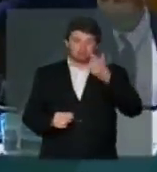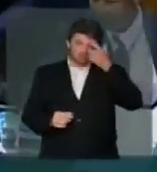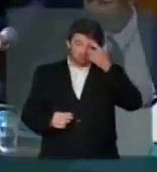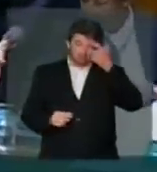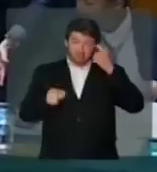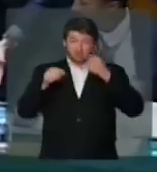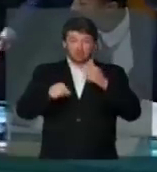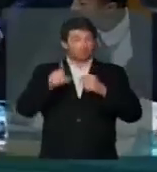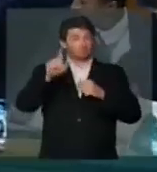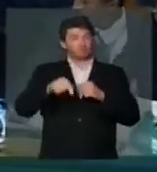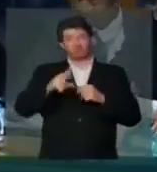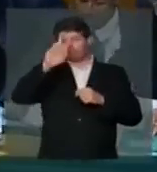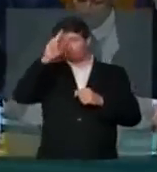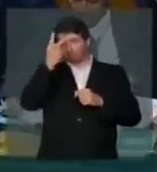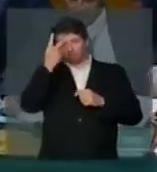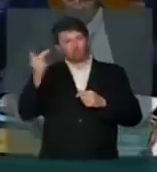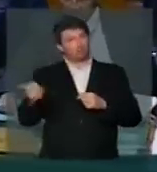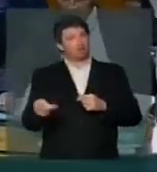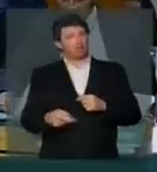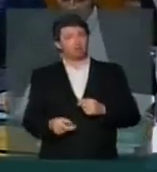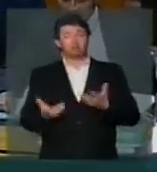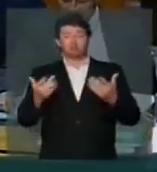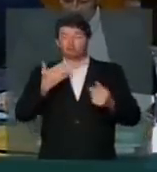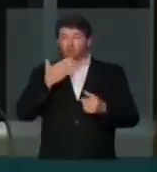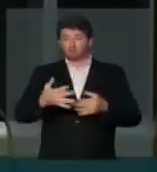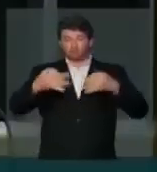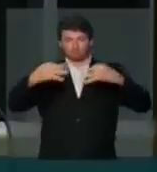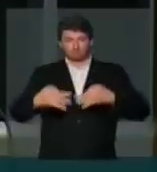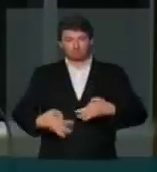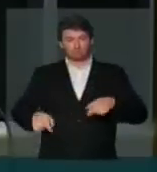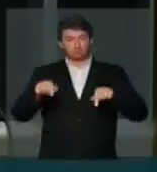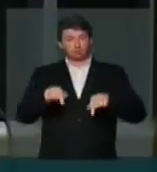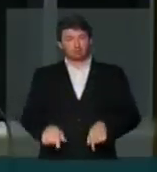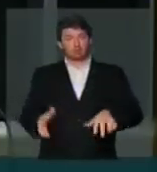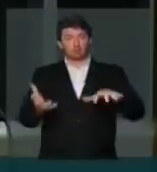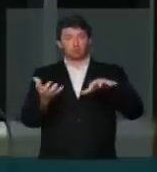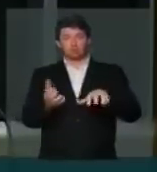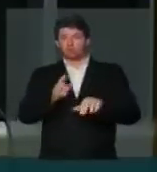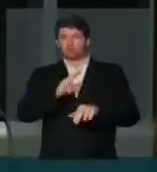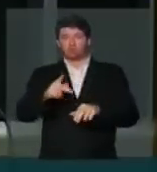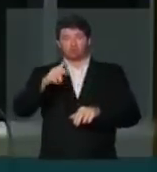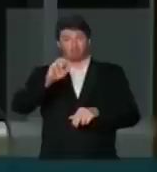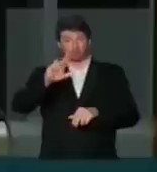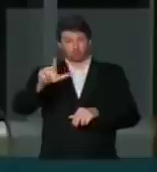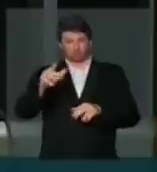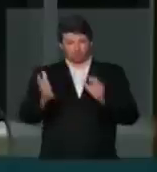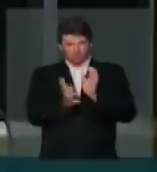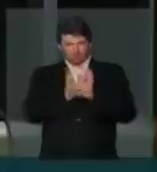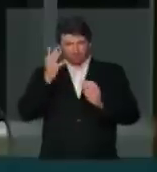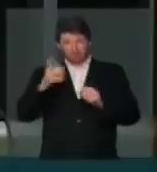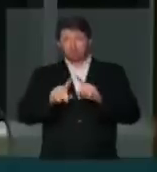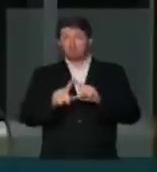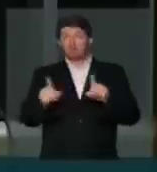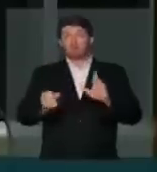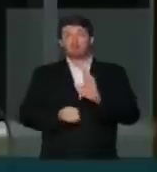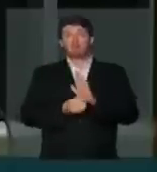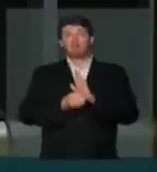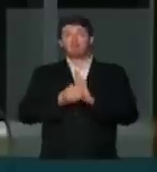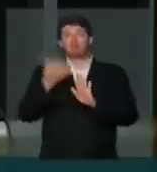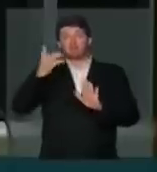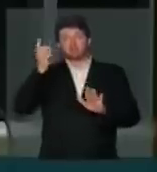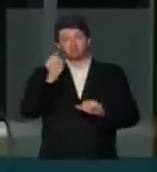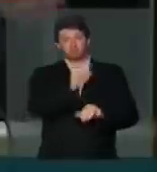é absolutamente equivocado. Então, em nome da dignidade do parlamento, e não só o pessoal como partido, mas dezenas de